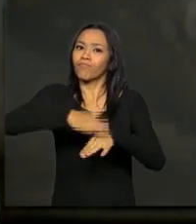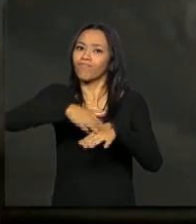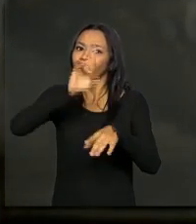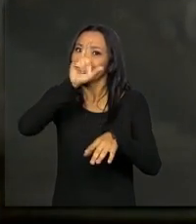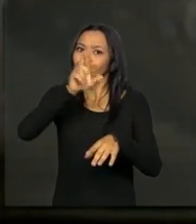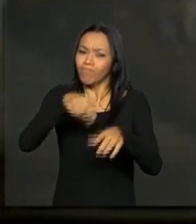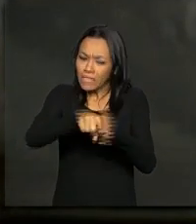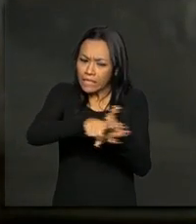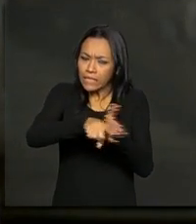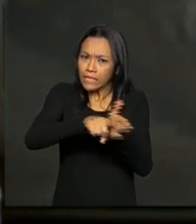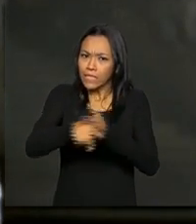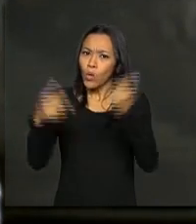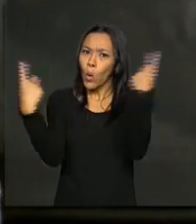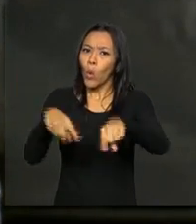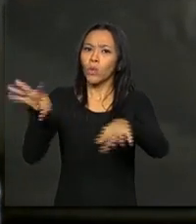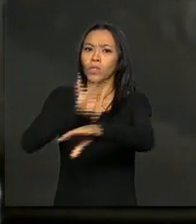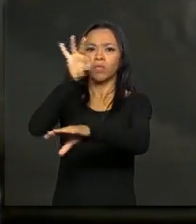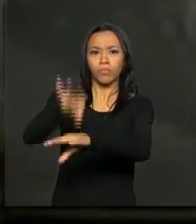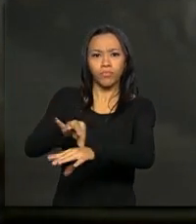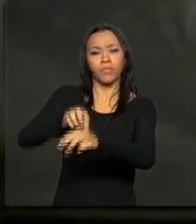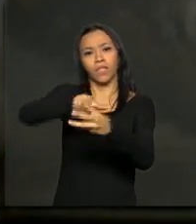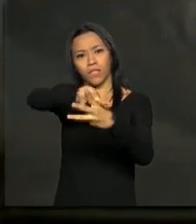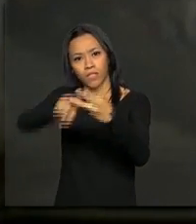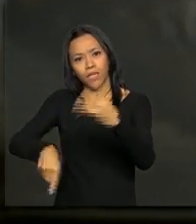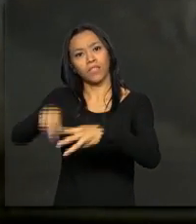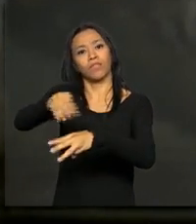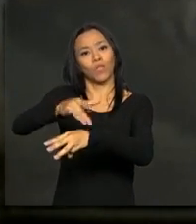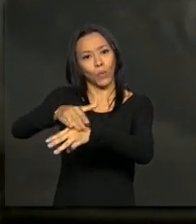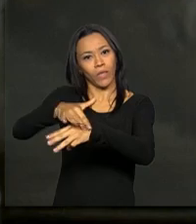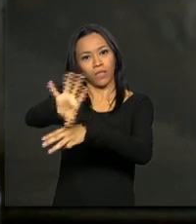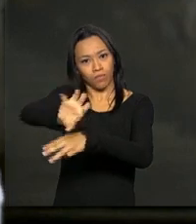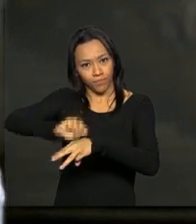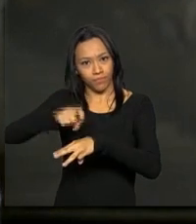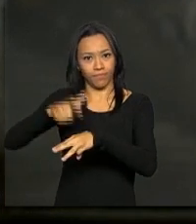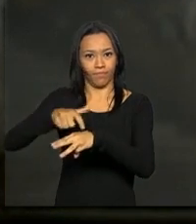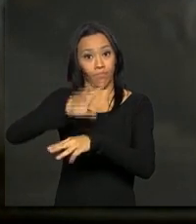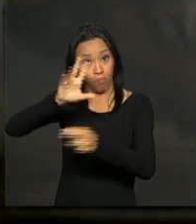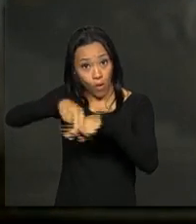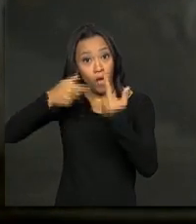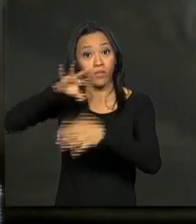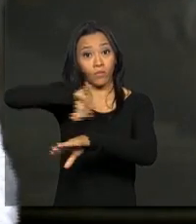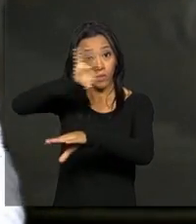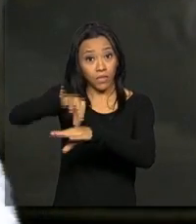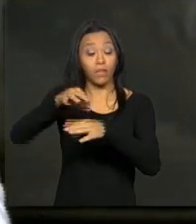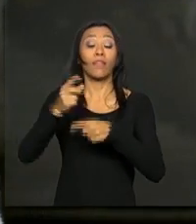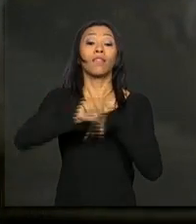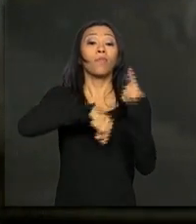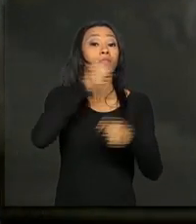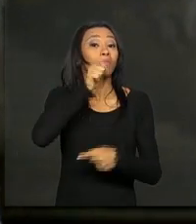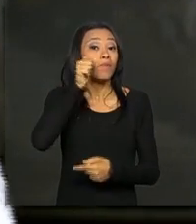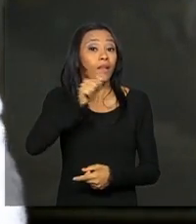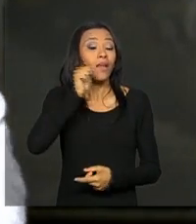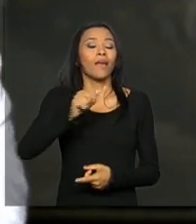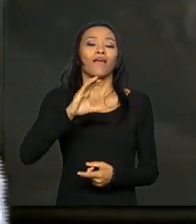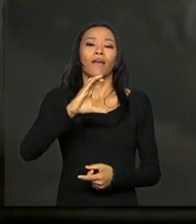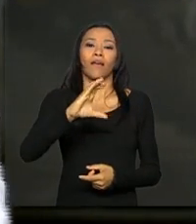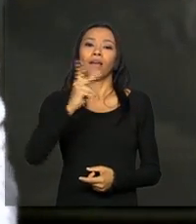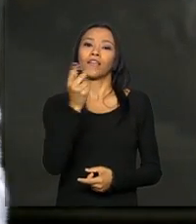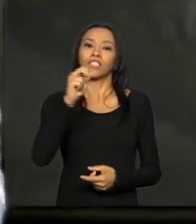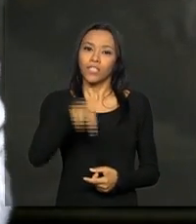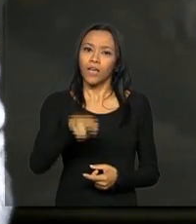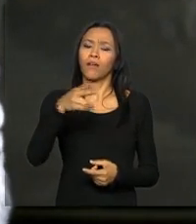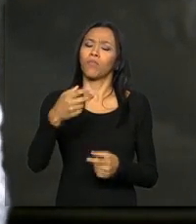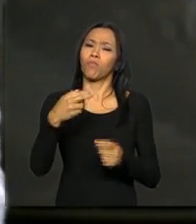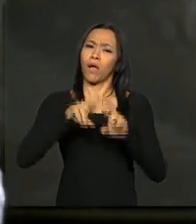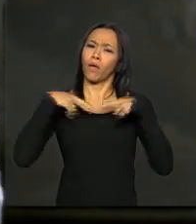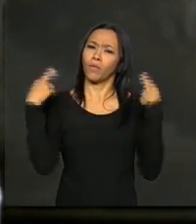sobre o mosquito Aedes aegypti e as doenças transmitidas por ele. Margaret Chan também participou de uma coletiva de imprensa junto com o